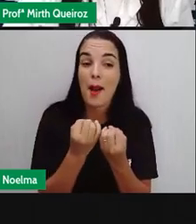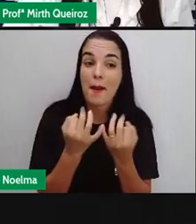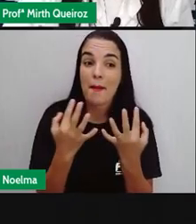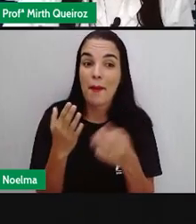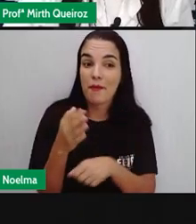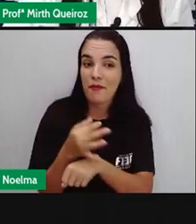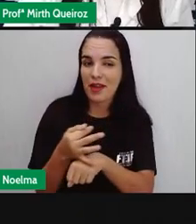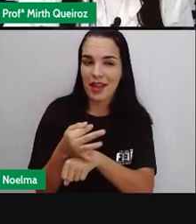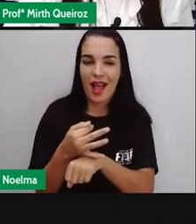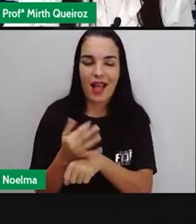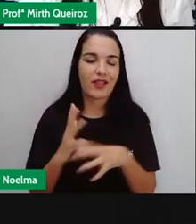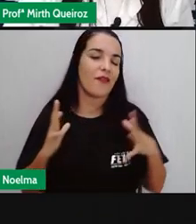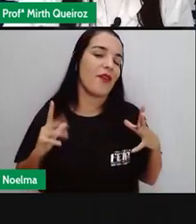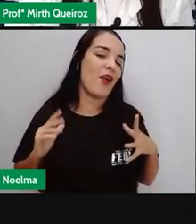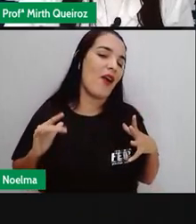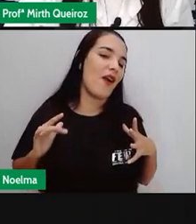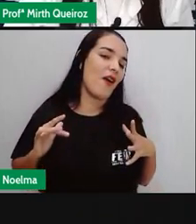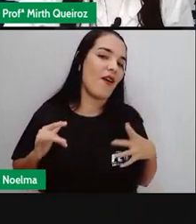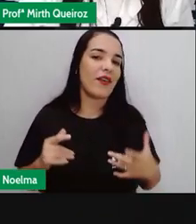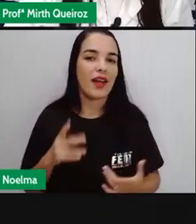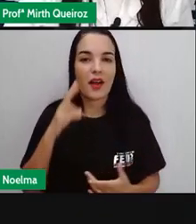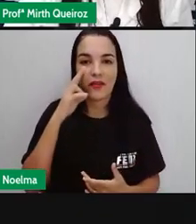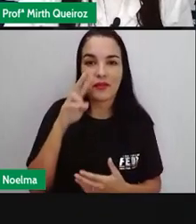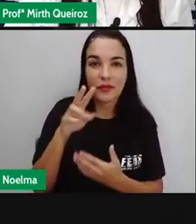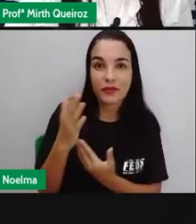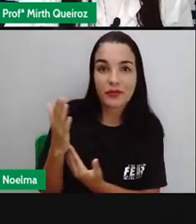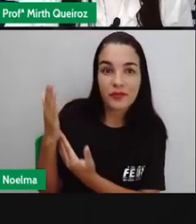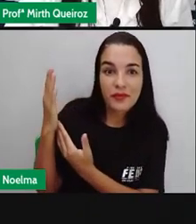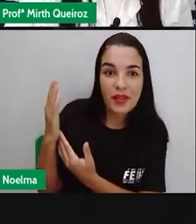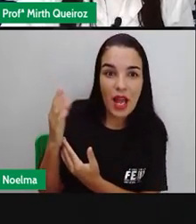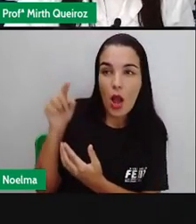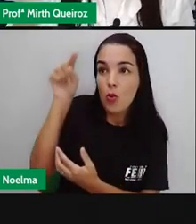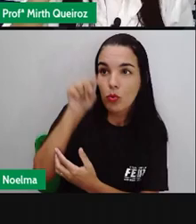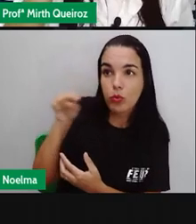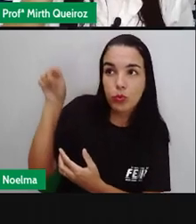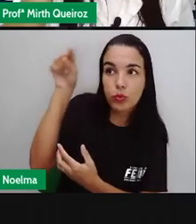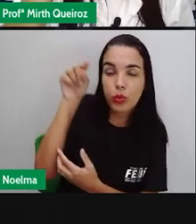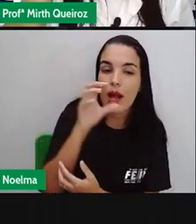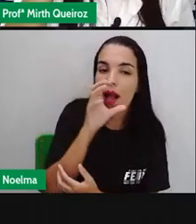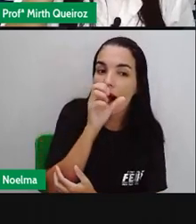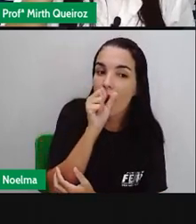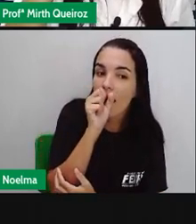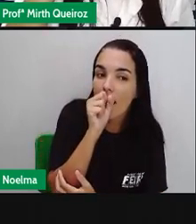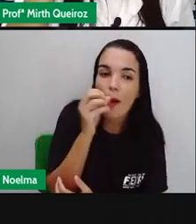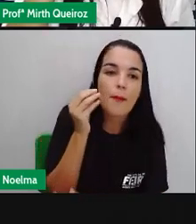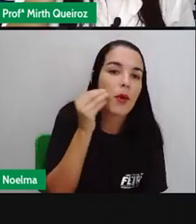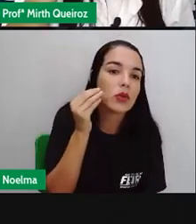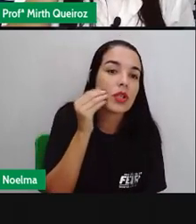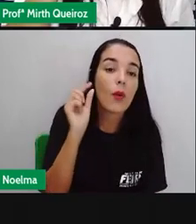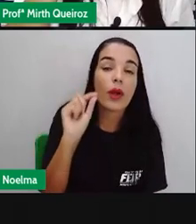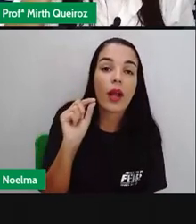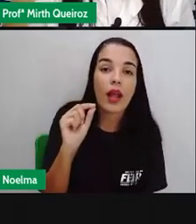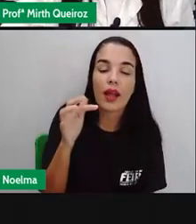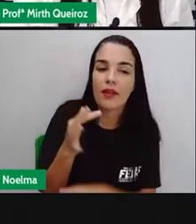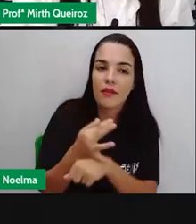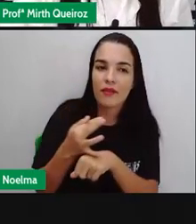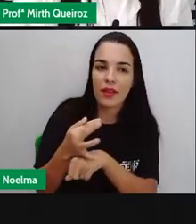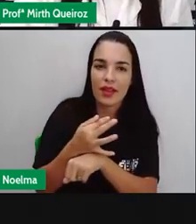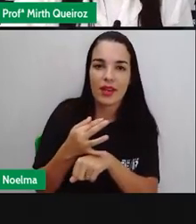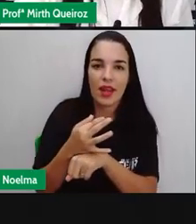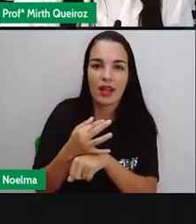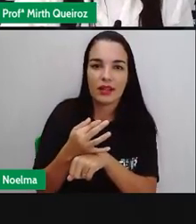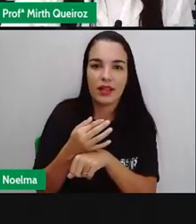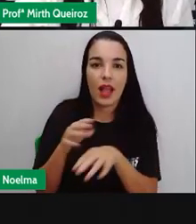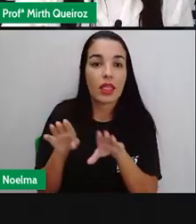marcados Aqui Tem as bolinhas aqui Laranjas, né? Em algumas datas Porque São Feriados Encontramos